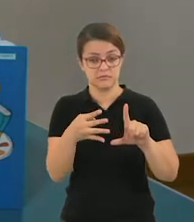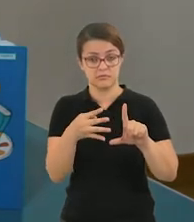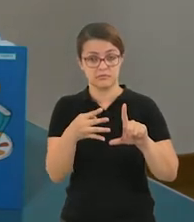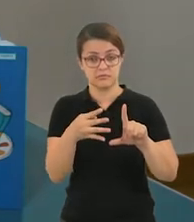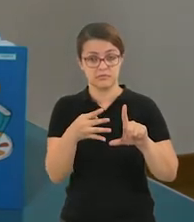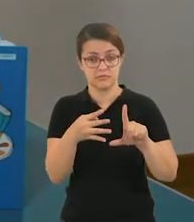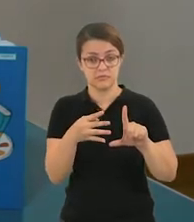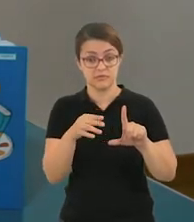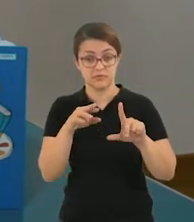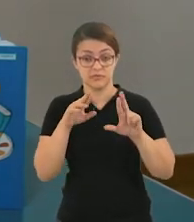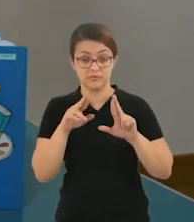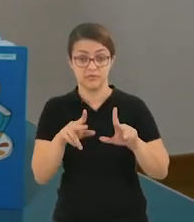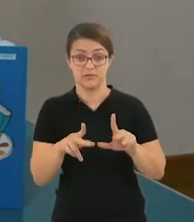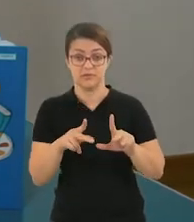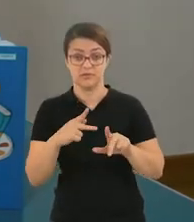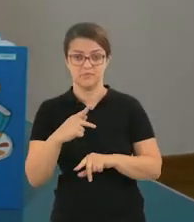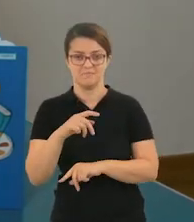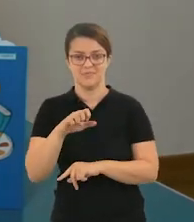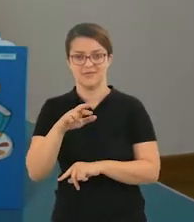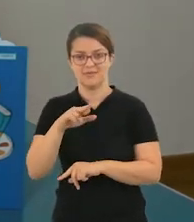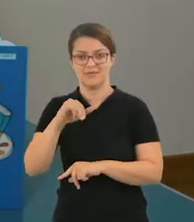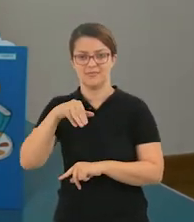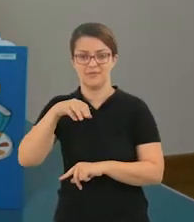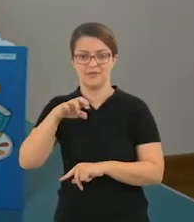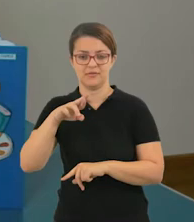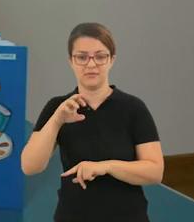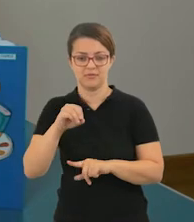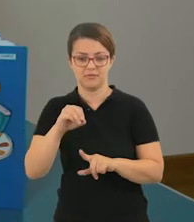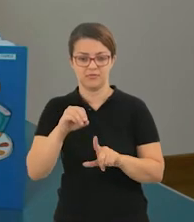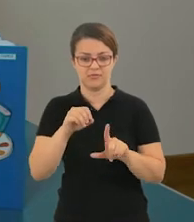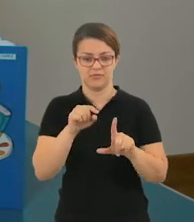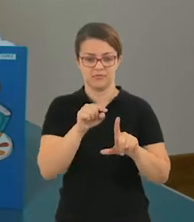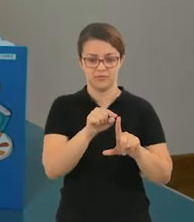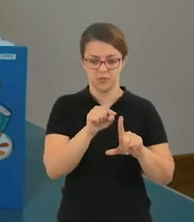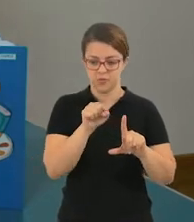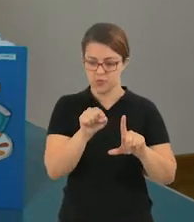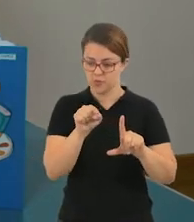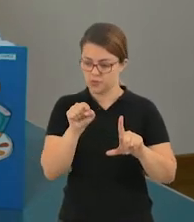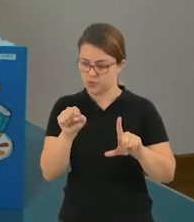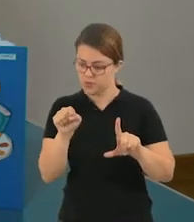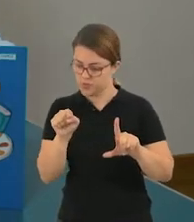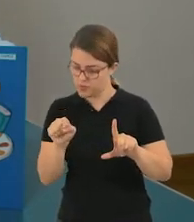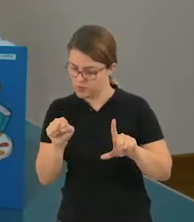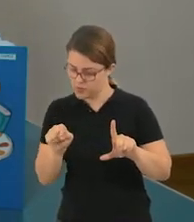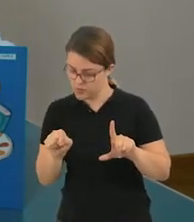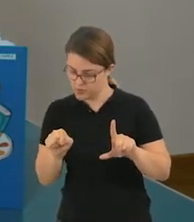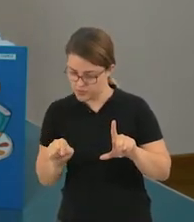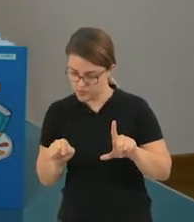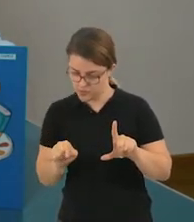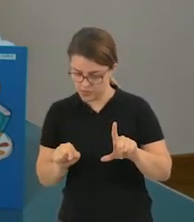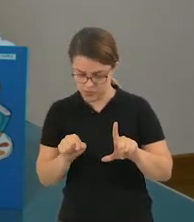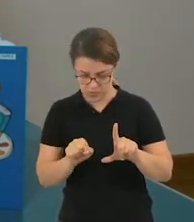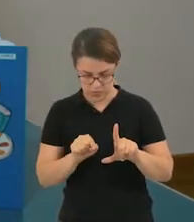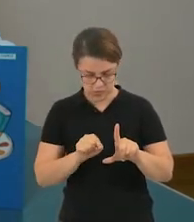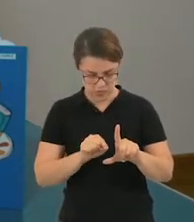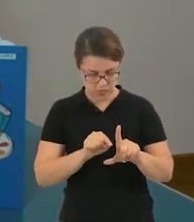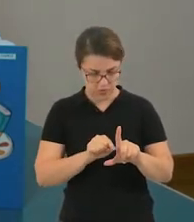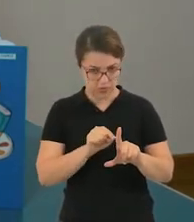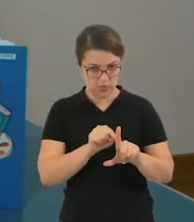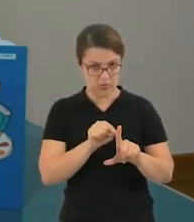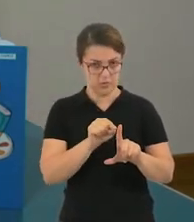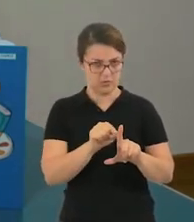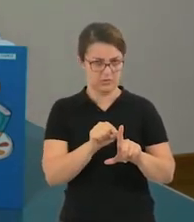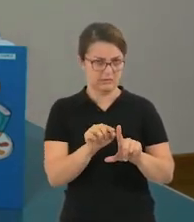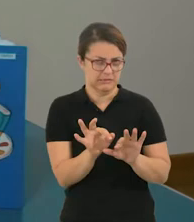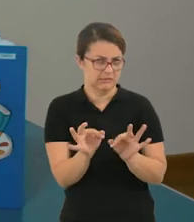No entanto, o perímetro, vocês terão que contar as marcações que contornam a figura. Tudo bem?